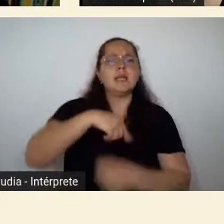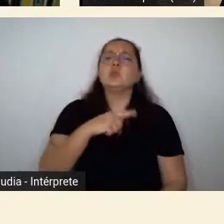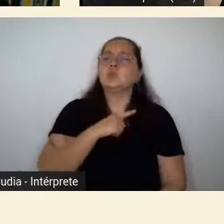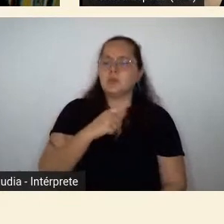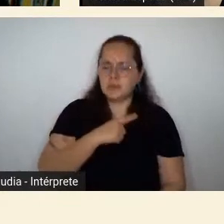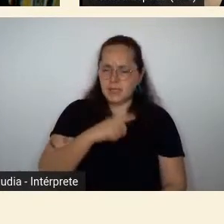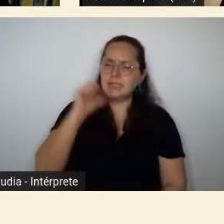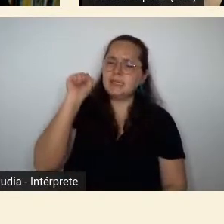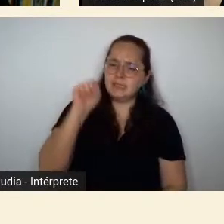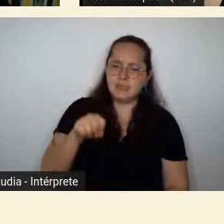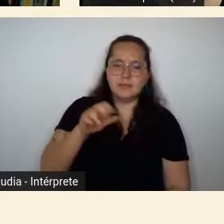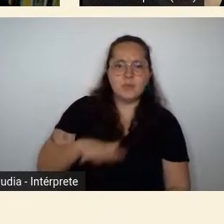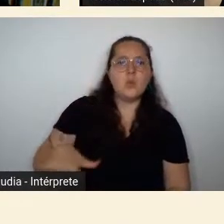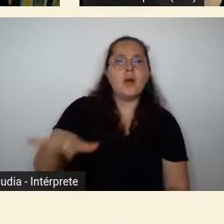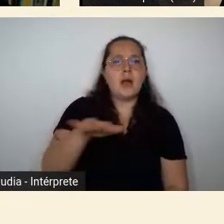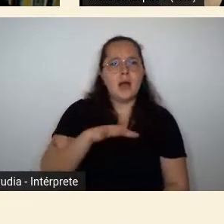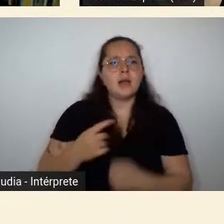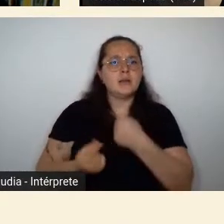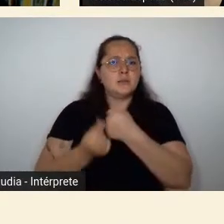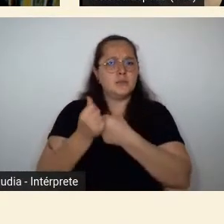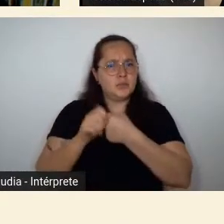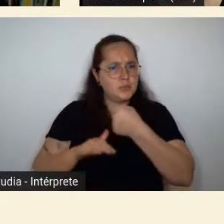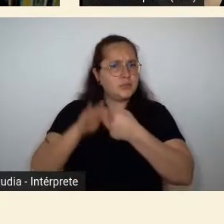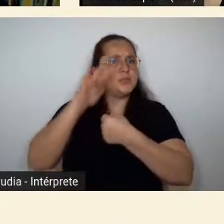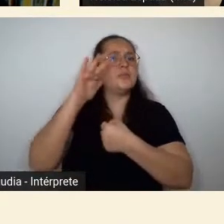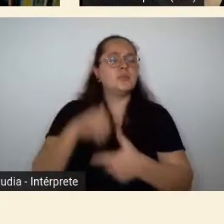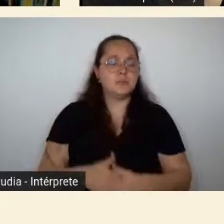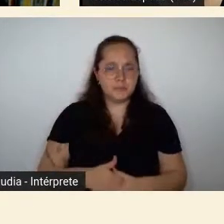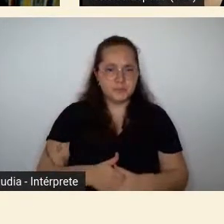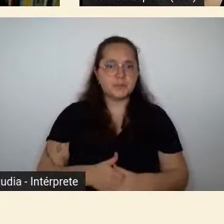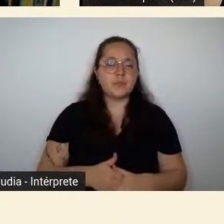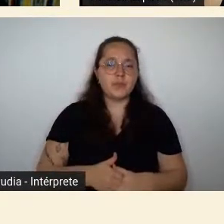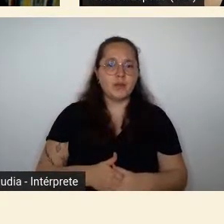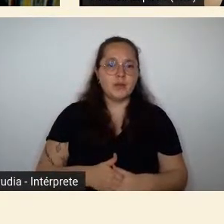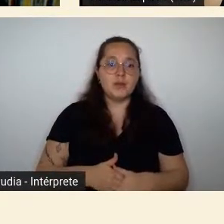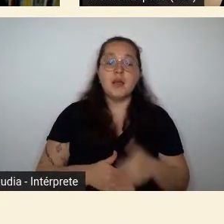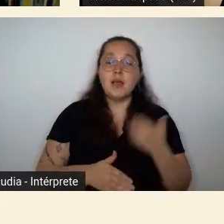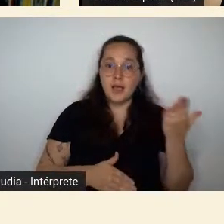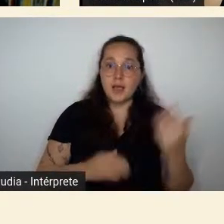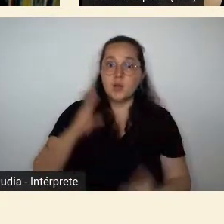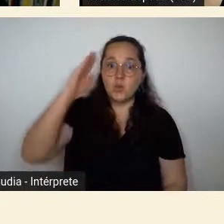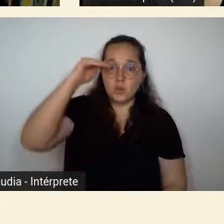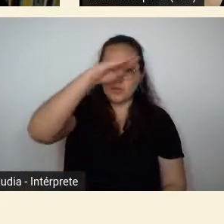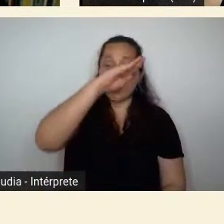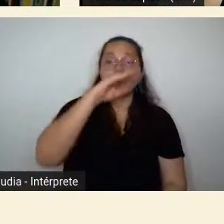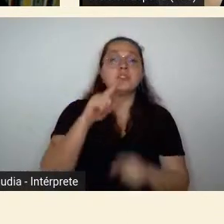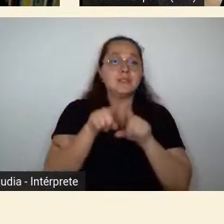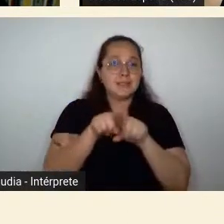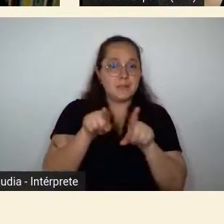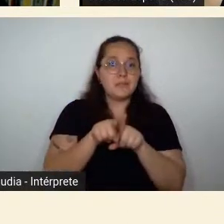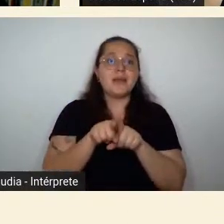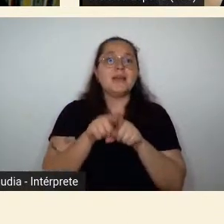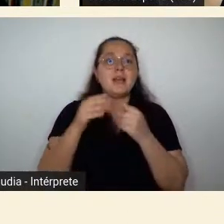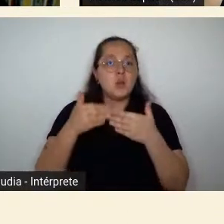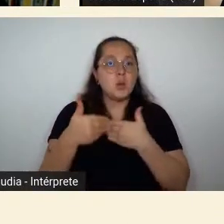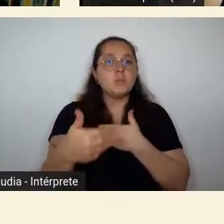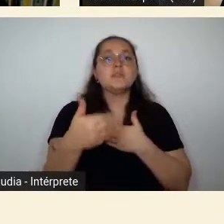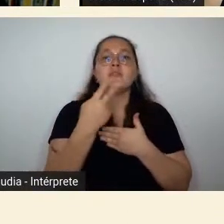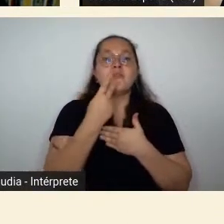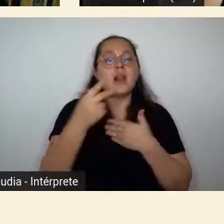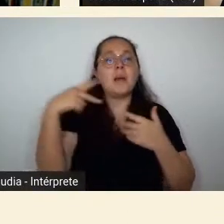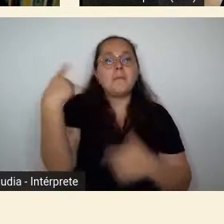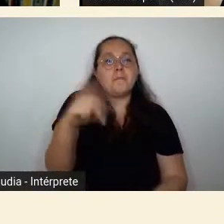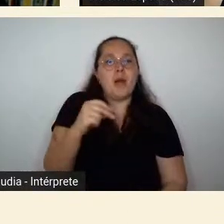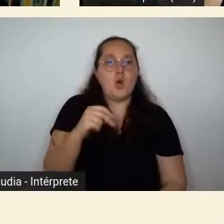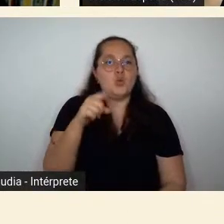da semana de 22 o Oswald foi um que como a professora também colocou ele foi um detrator da semana porque ele também tinha